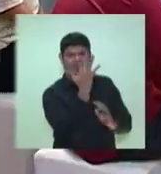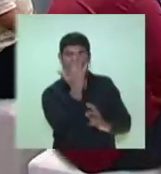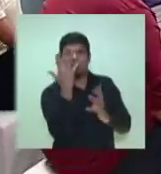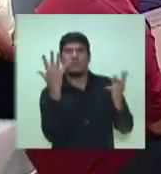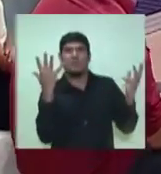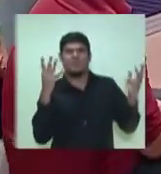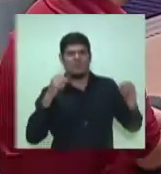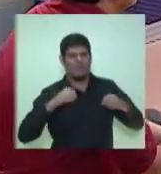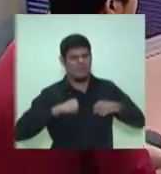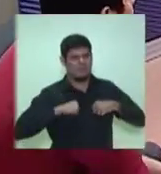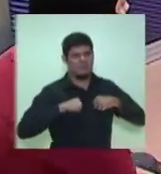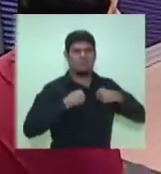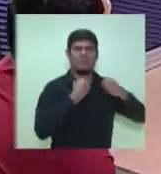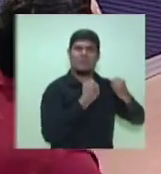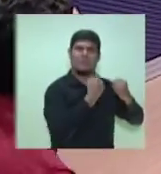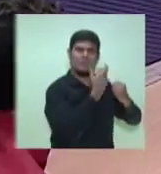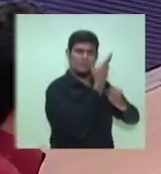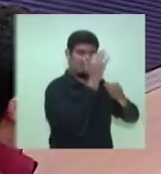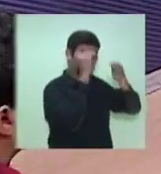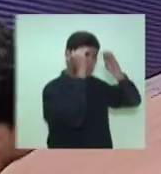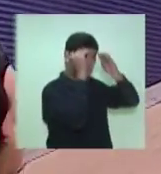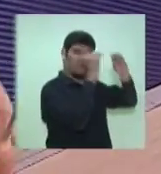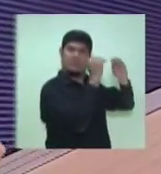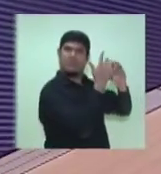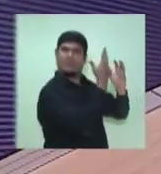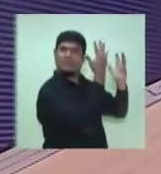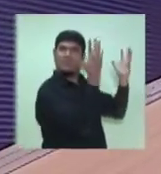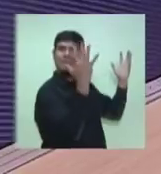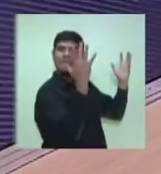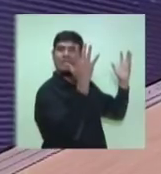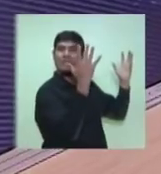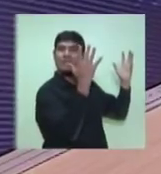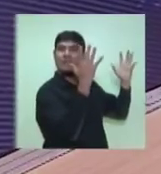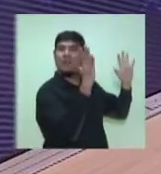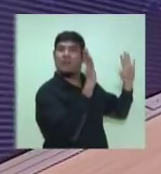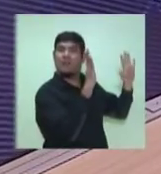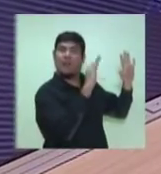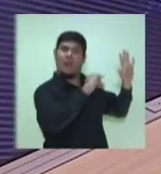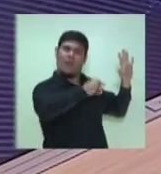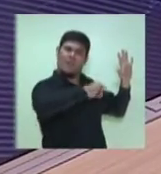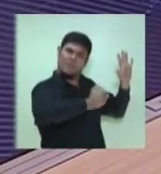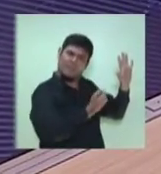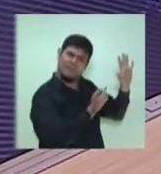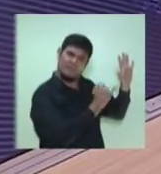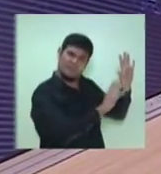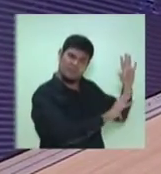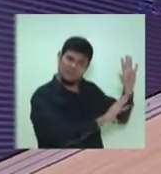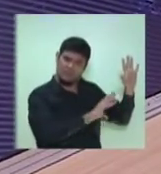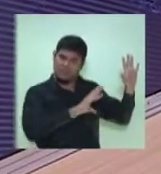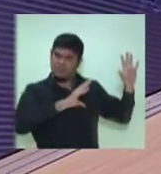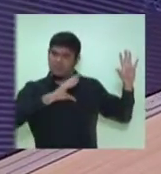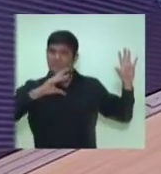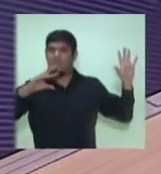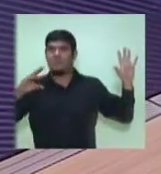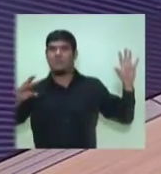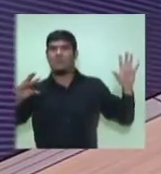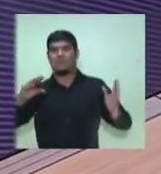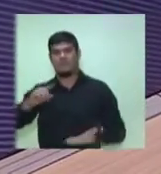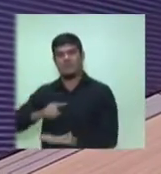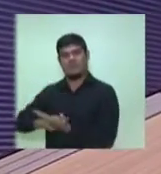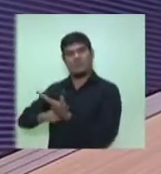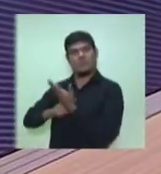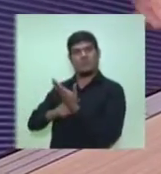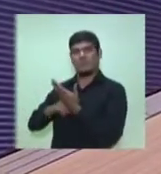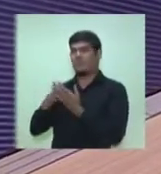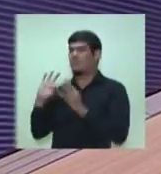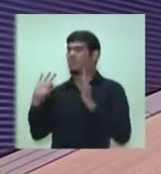muito respeito a essa natureza, sem deixar de aproveitar o que ela prodigaliza em benefício